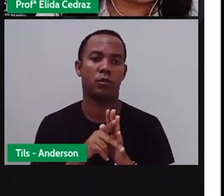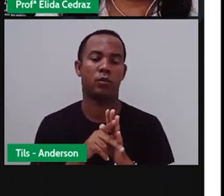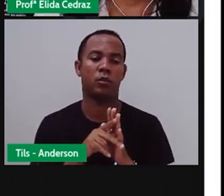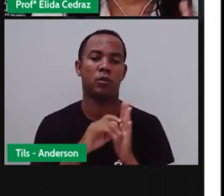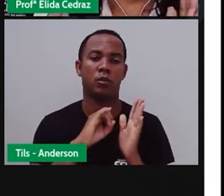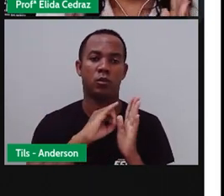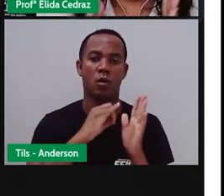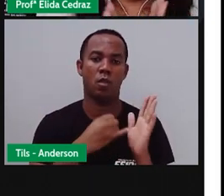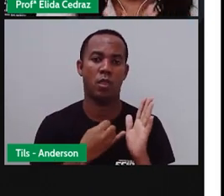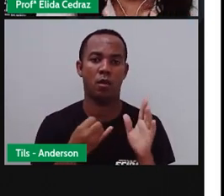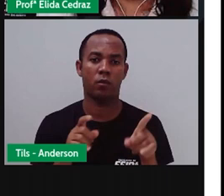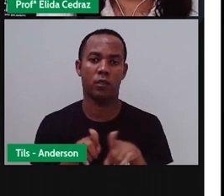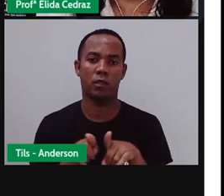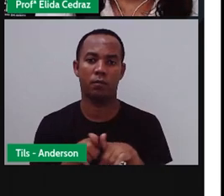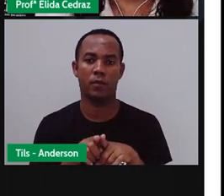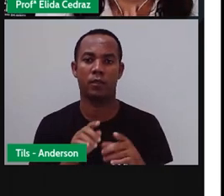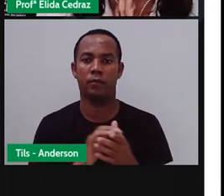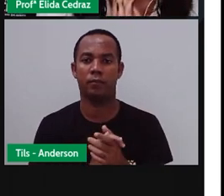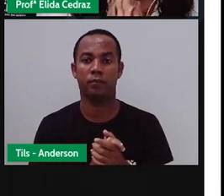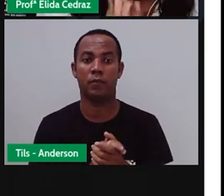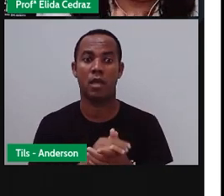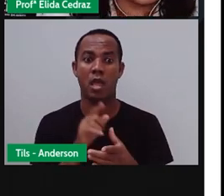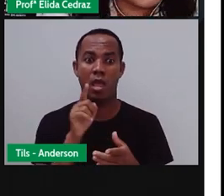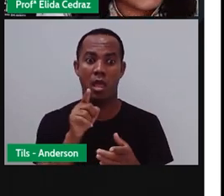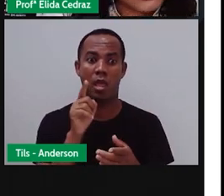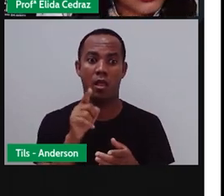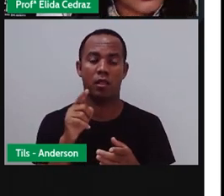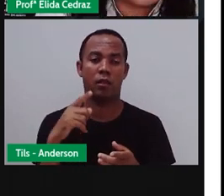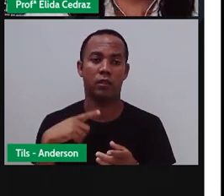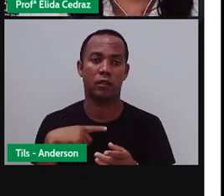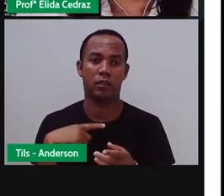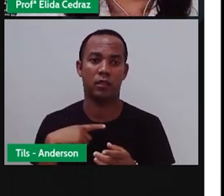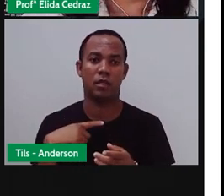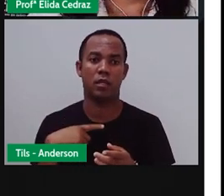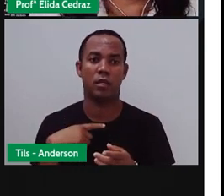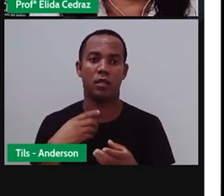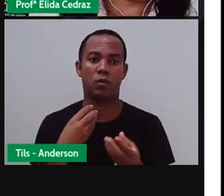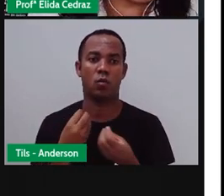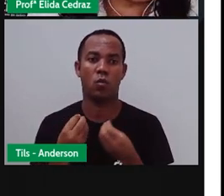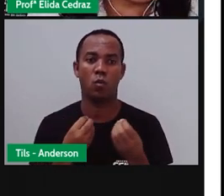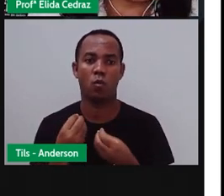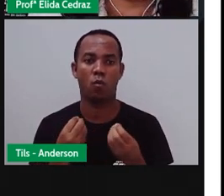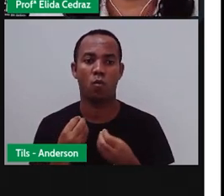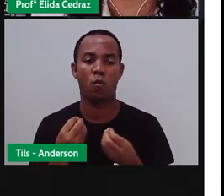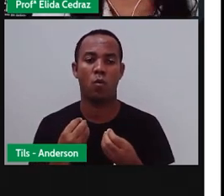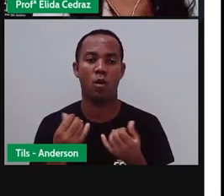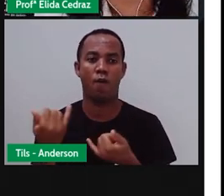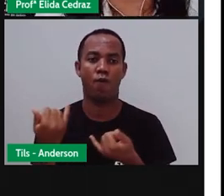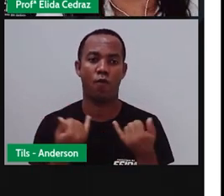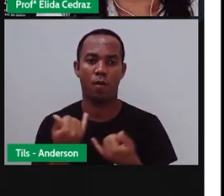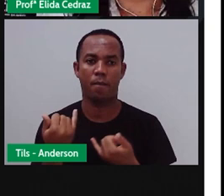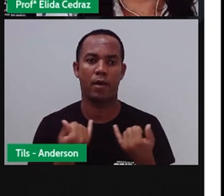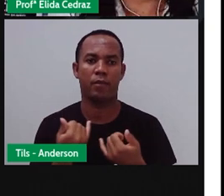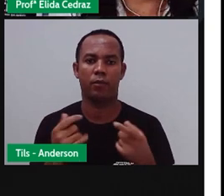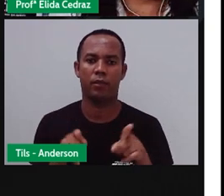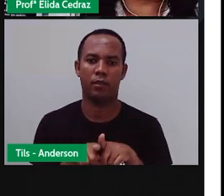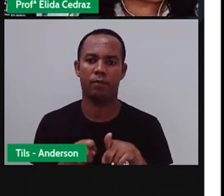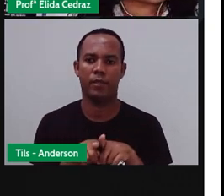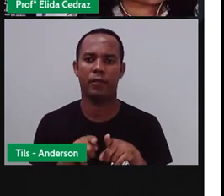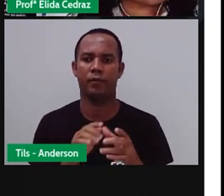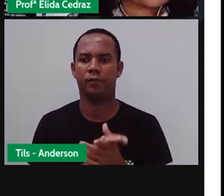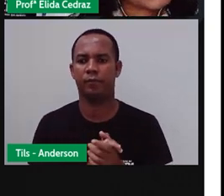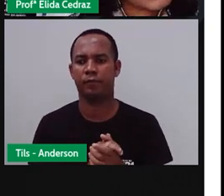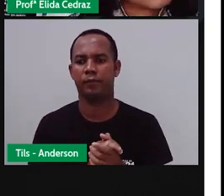ela tem o poder de chegar até nós, deixar a gente bem informado. Tanto